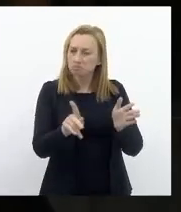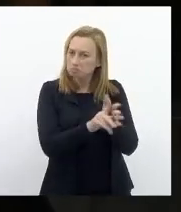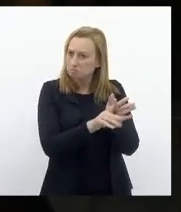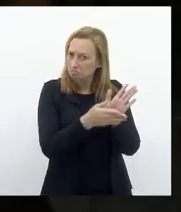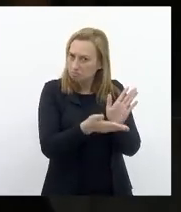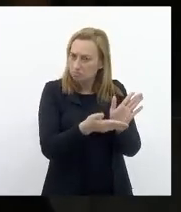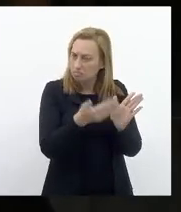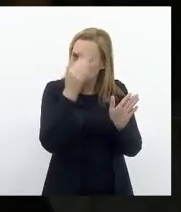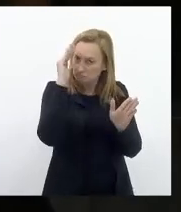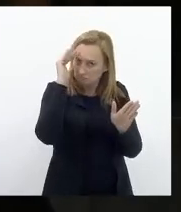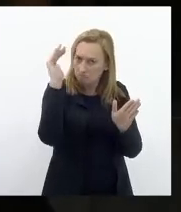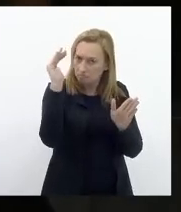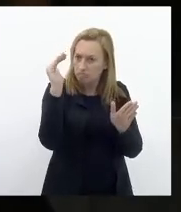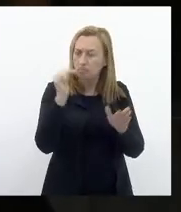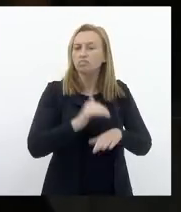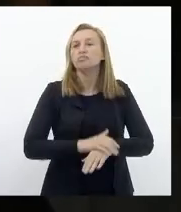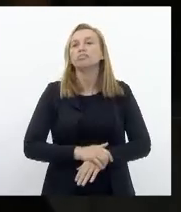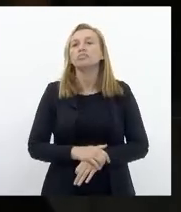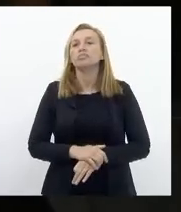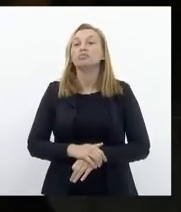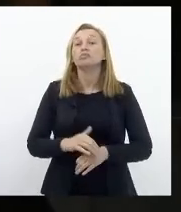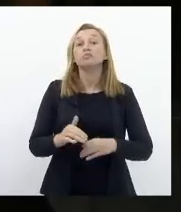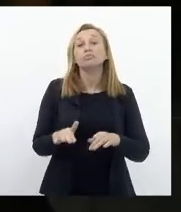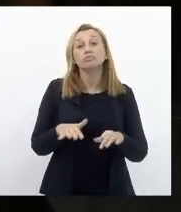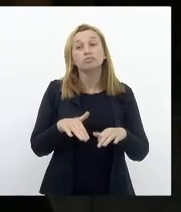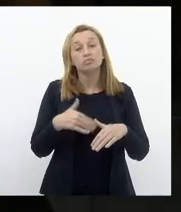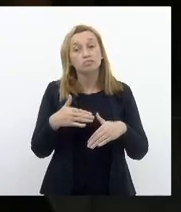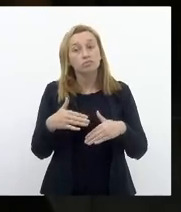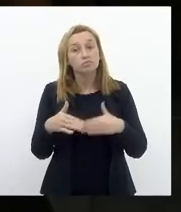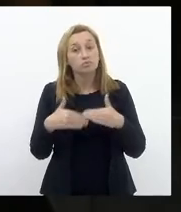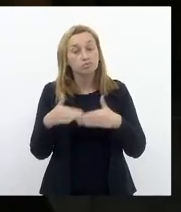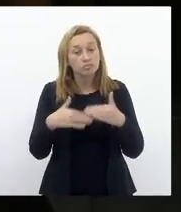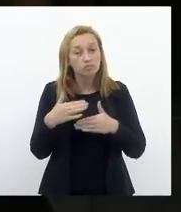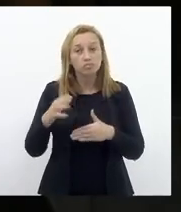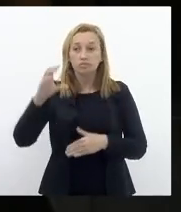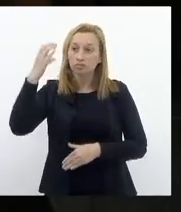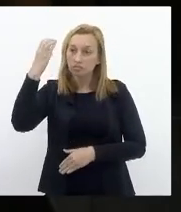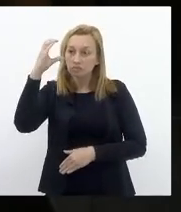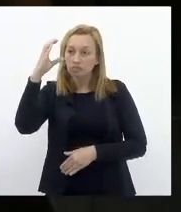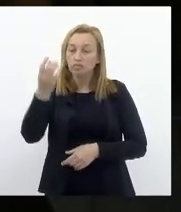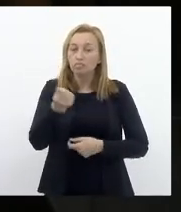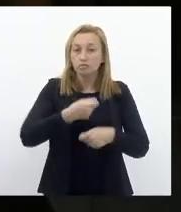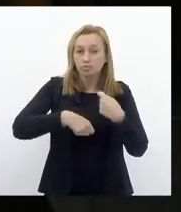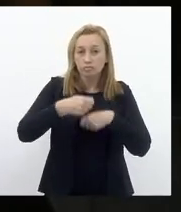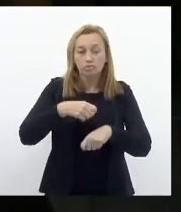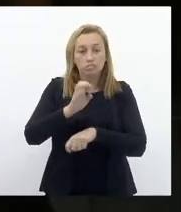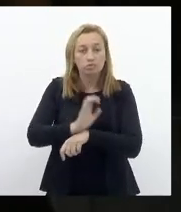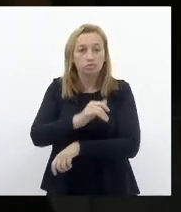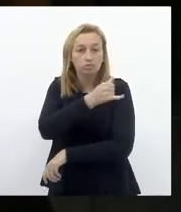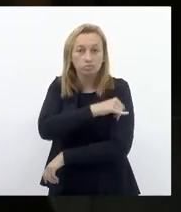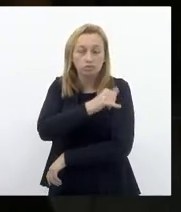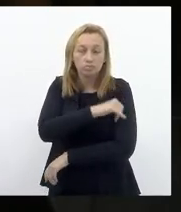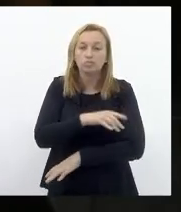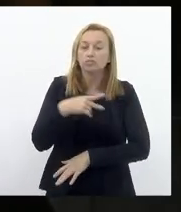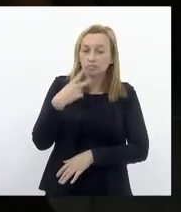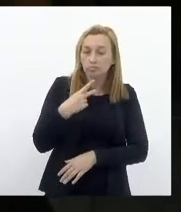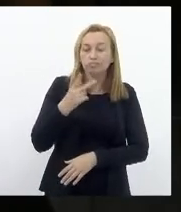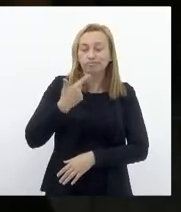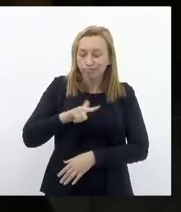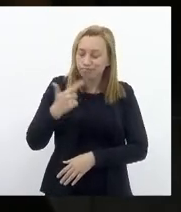Fundamental Para o desenvolvimento Científico E econômico Do Rio de Janeiro Deputado Tiaju Nós temos falado